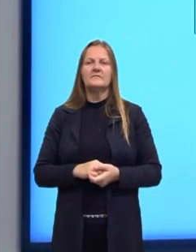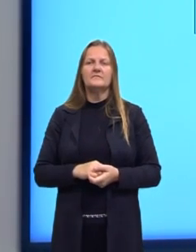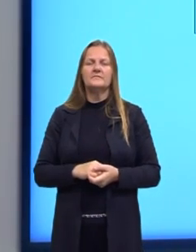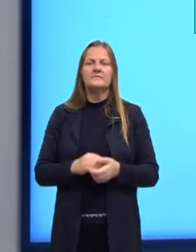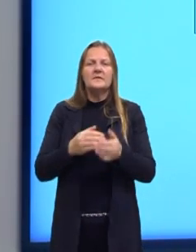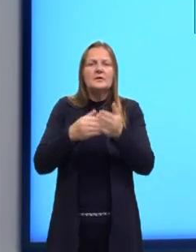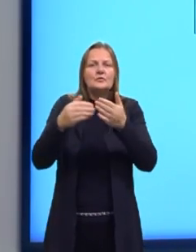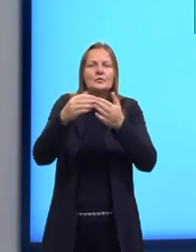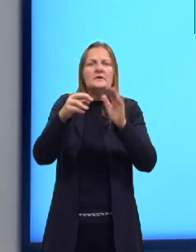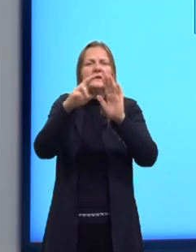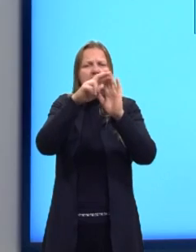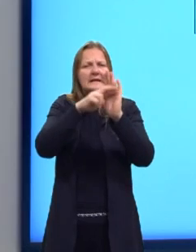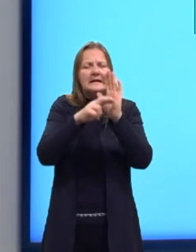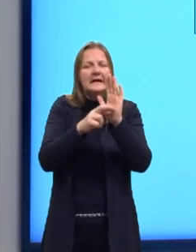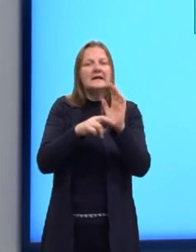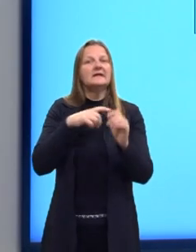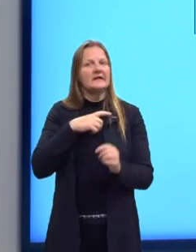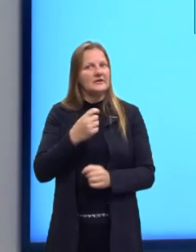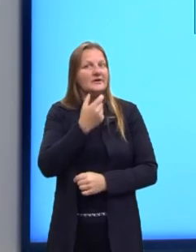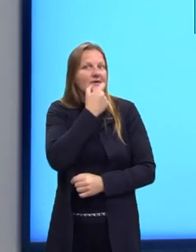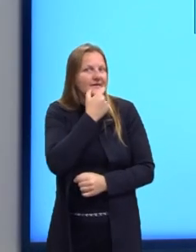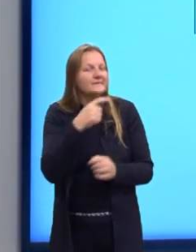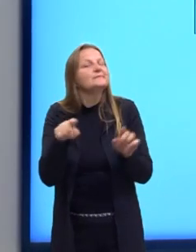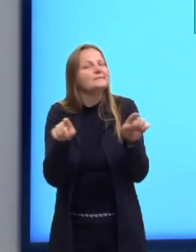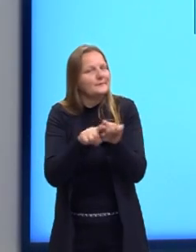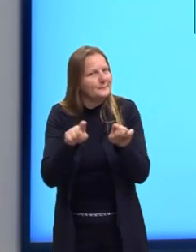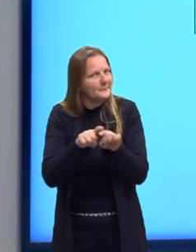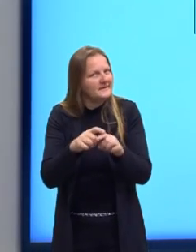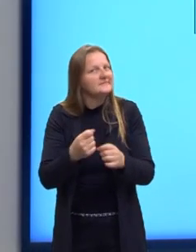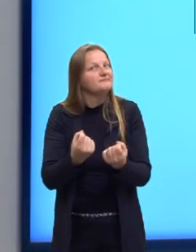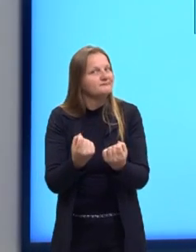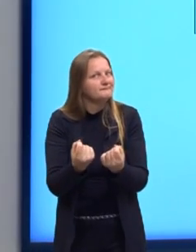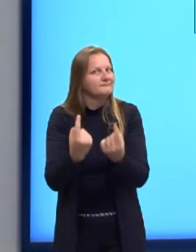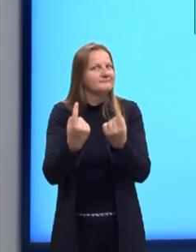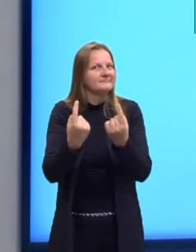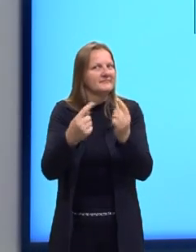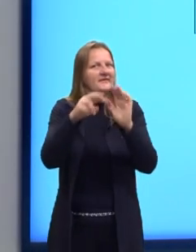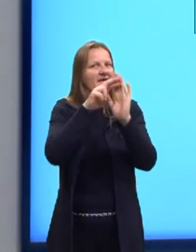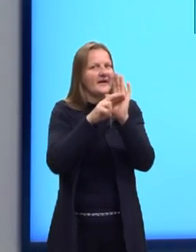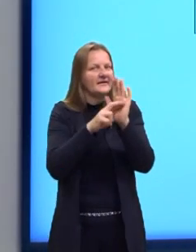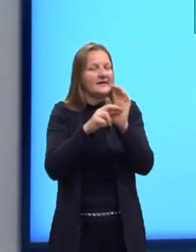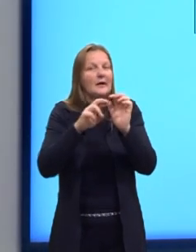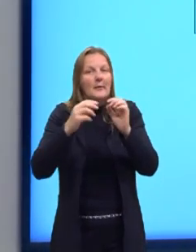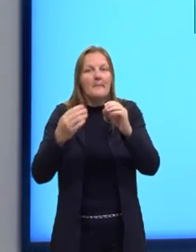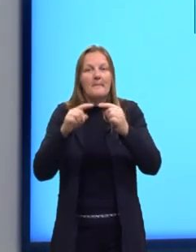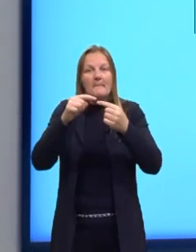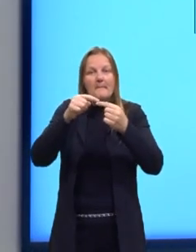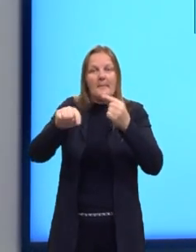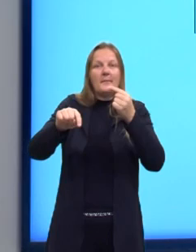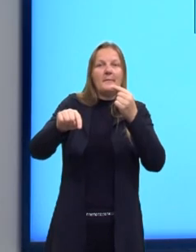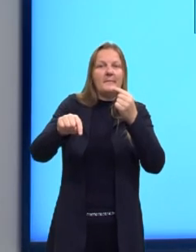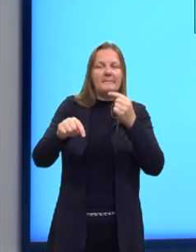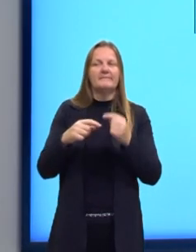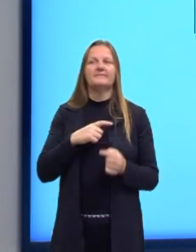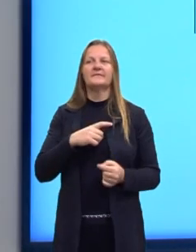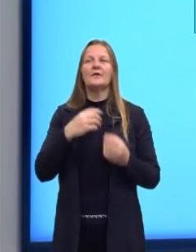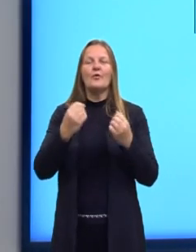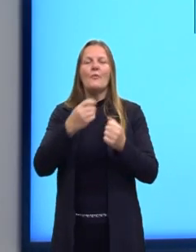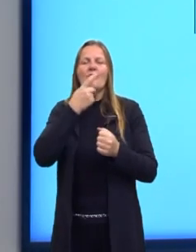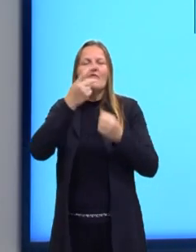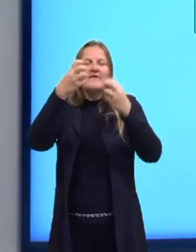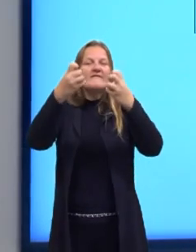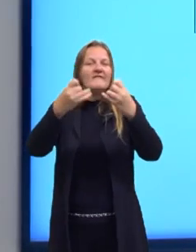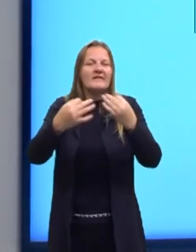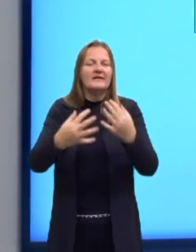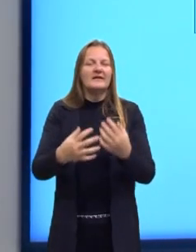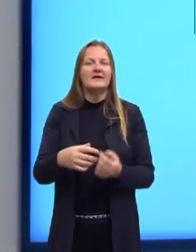que toda regra tem a sua exceção? Em inglês também. Em inglês também tem suas exceções. Então, por exemplo, eu não posso dizer